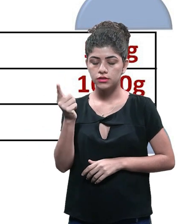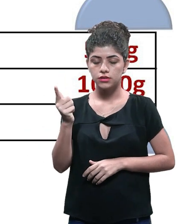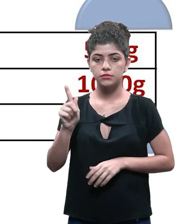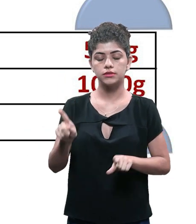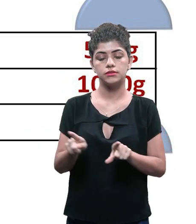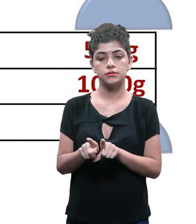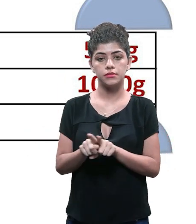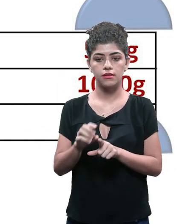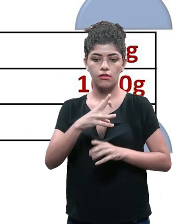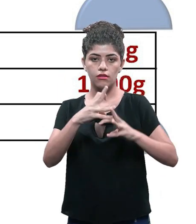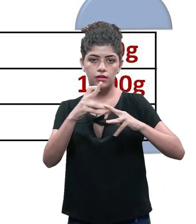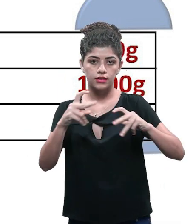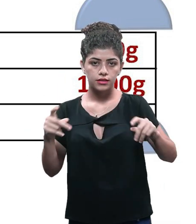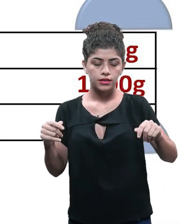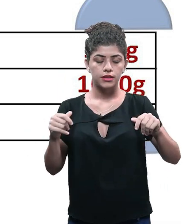gramas